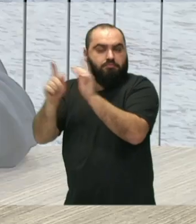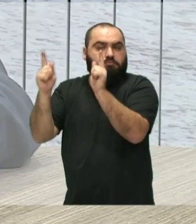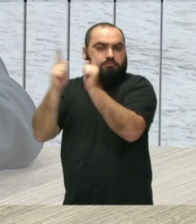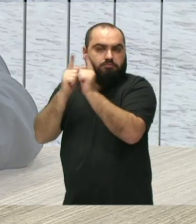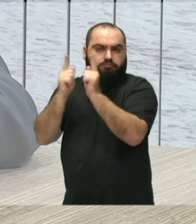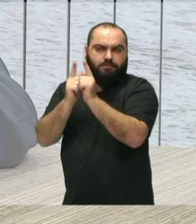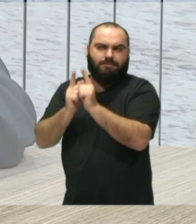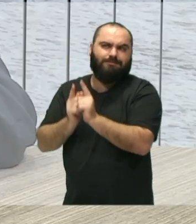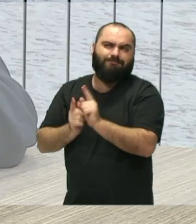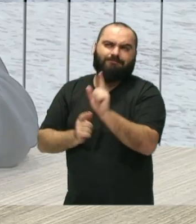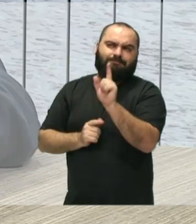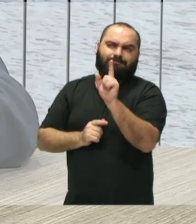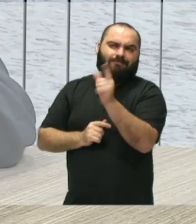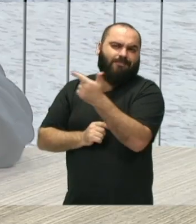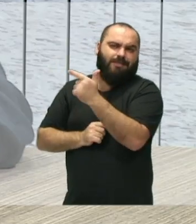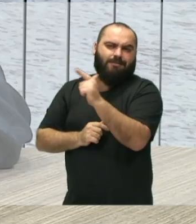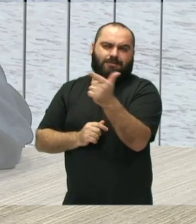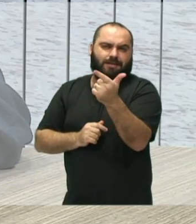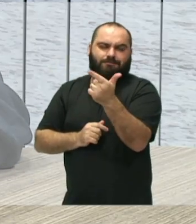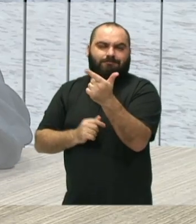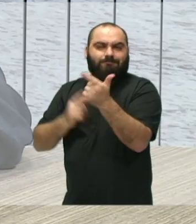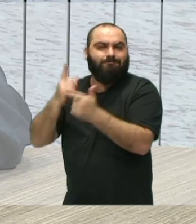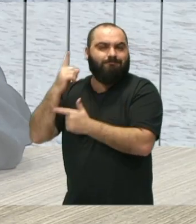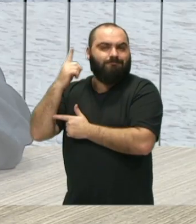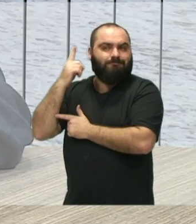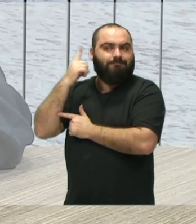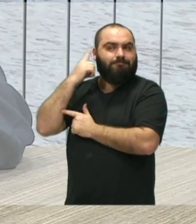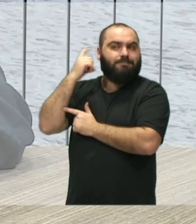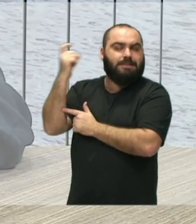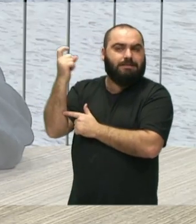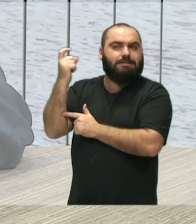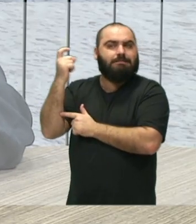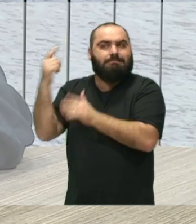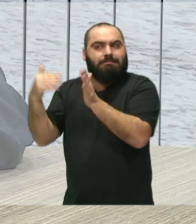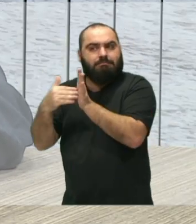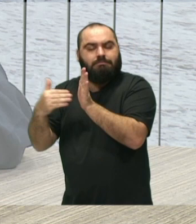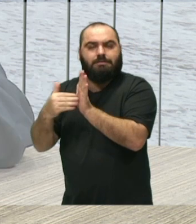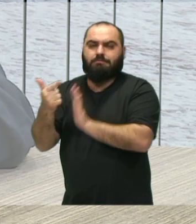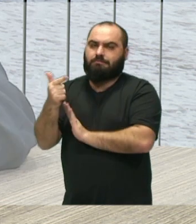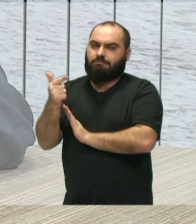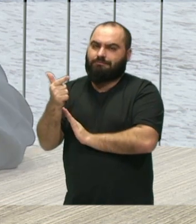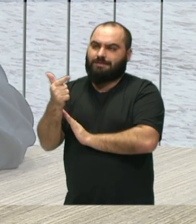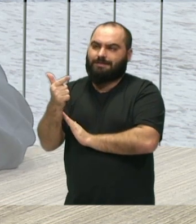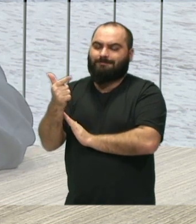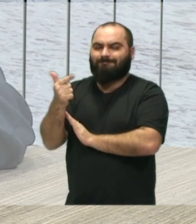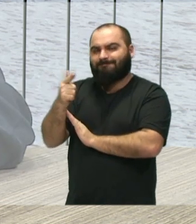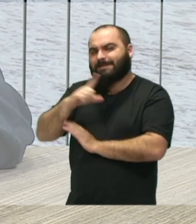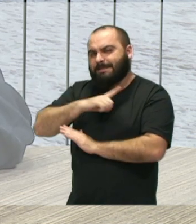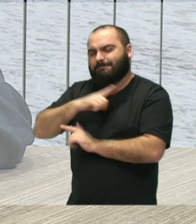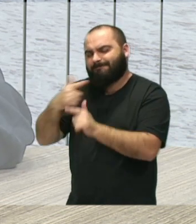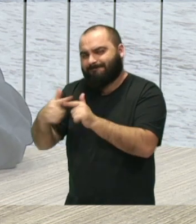não é um espaço com tratamento acústico, né, nós temos algumas limitações. E é uma reivindicação já